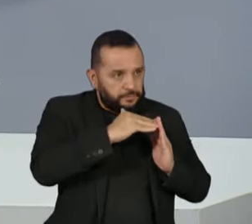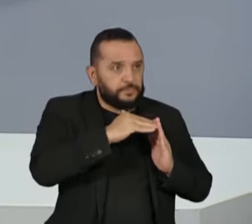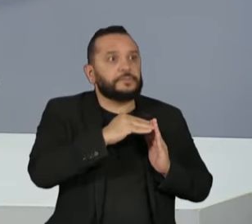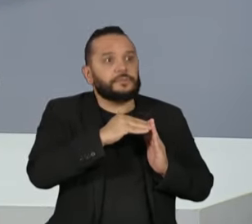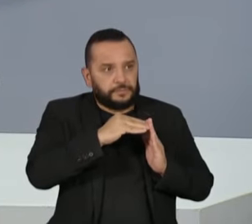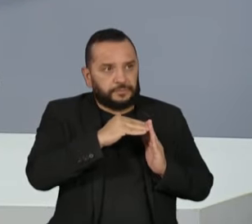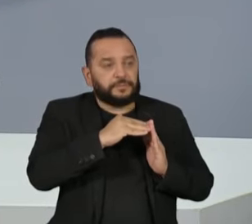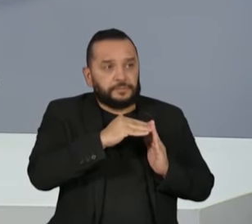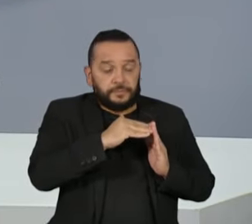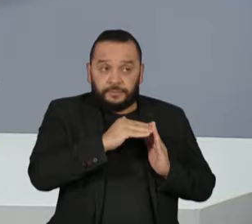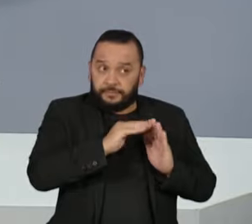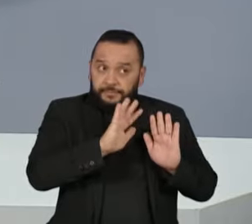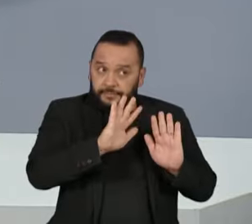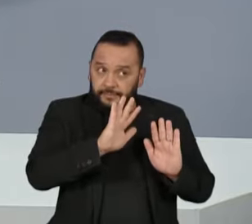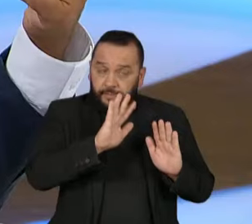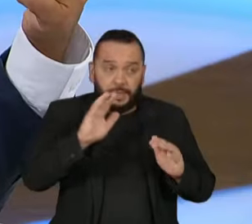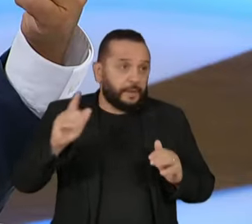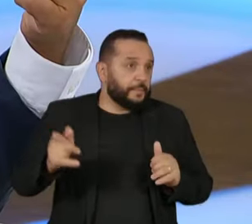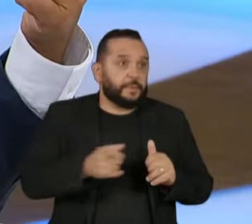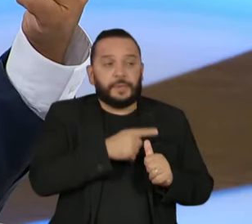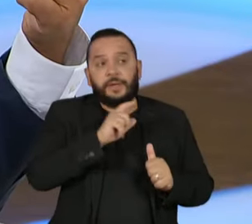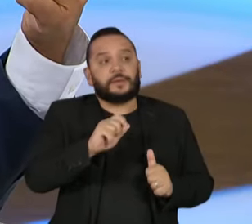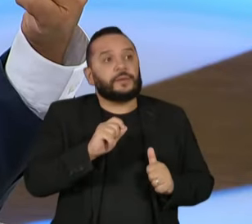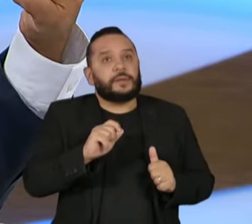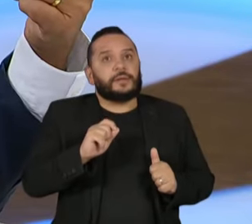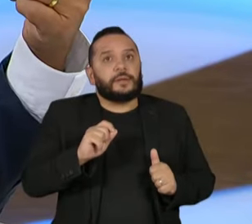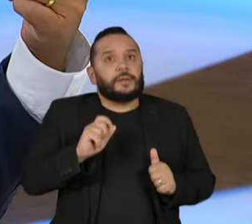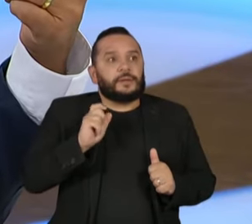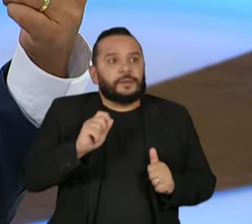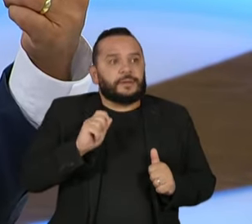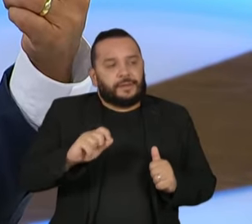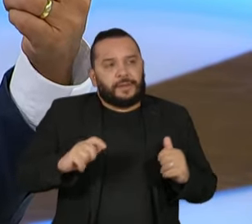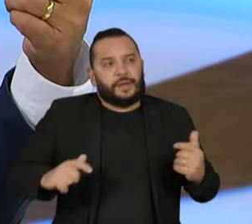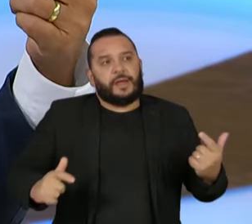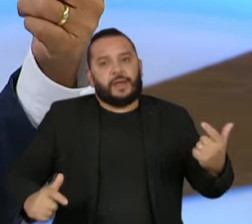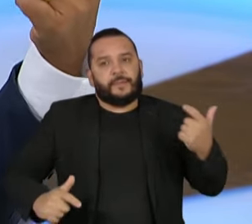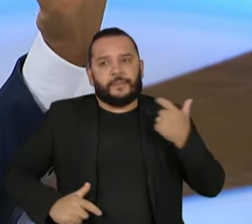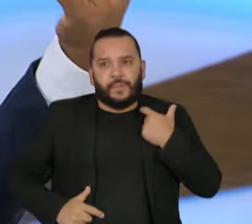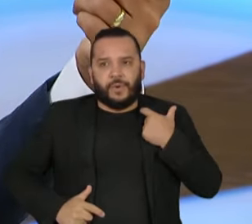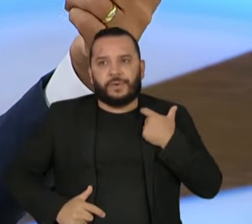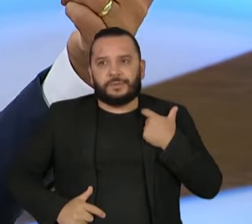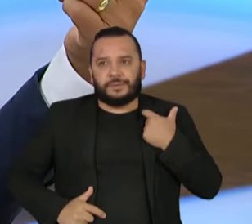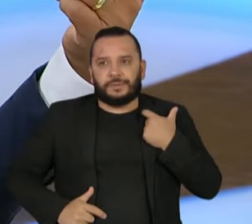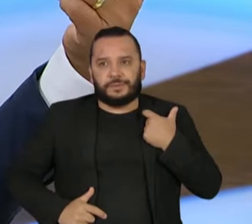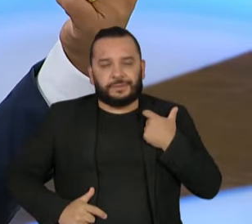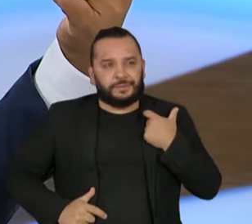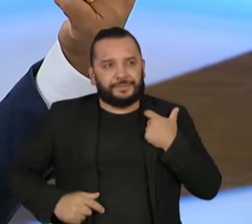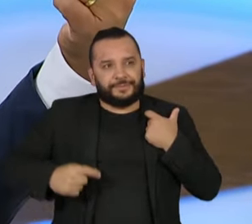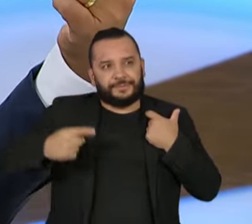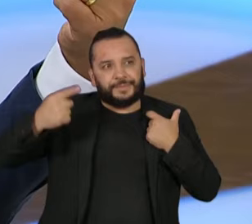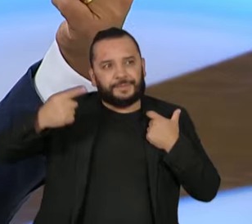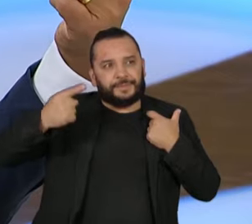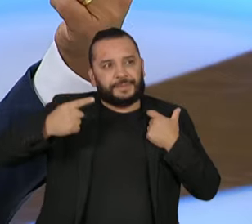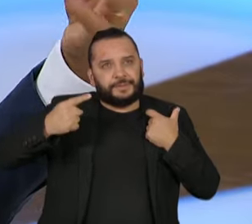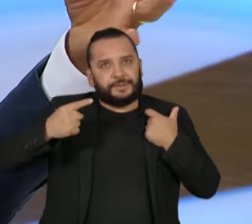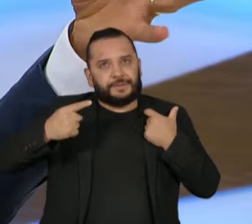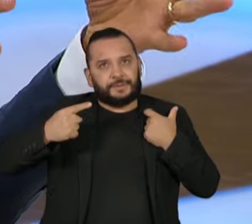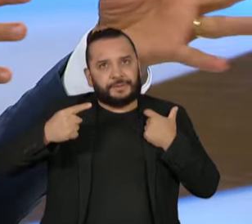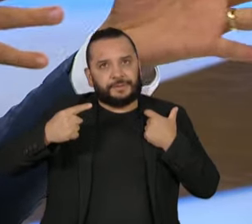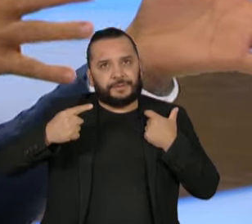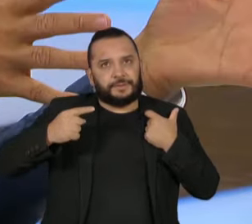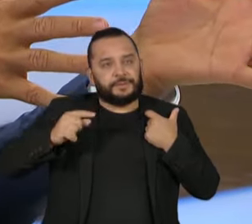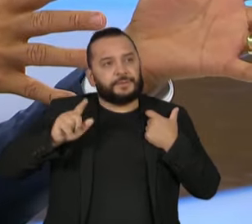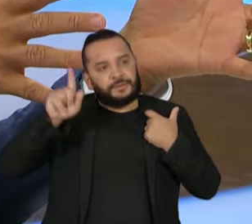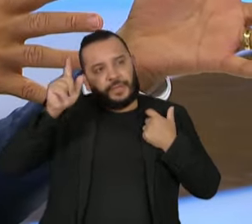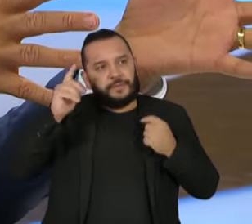primeiro, ainda vamos ter a posse dos eleitos em 1º de fevereiro. É